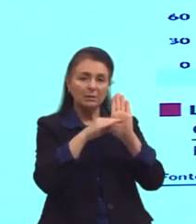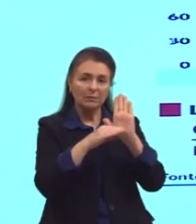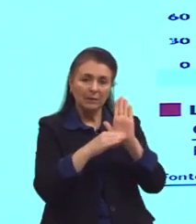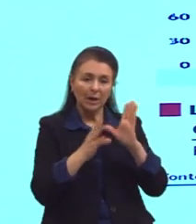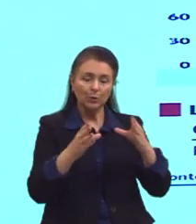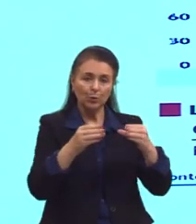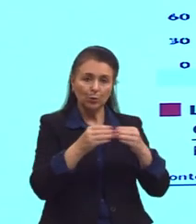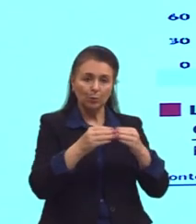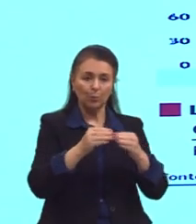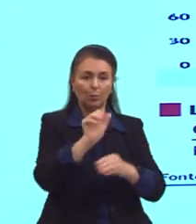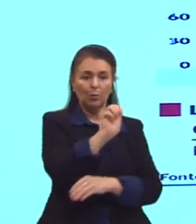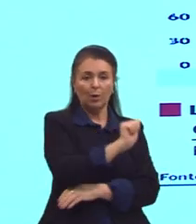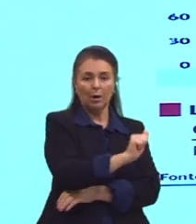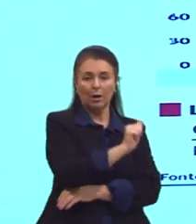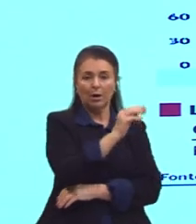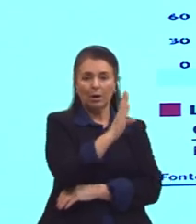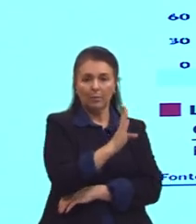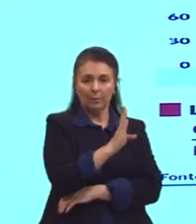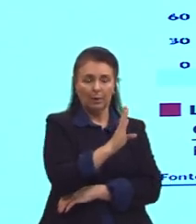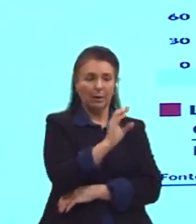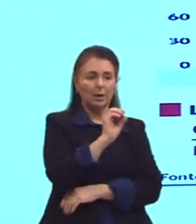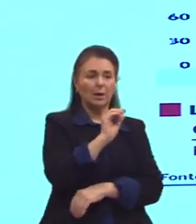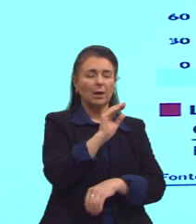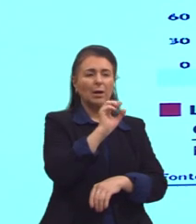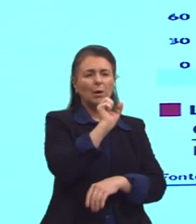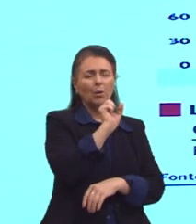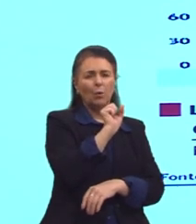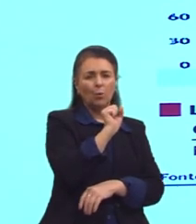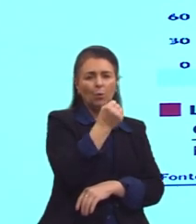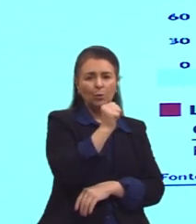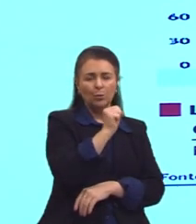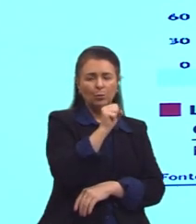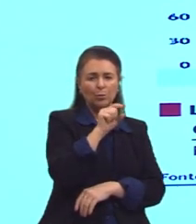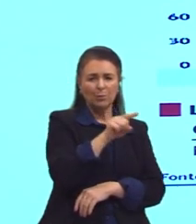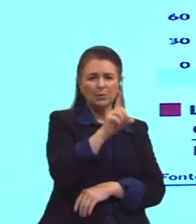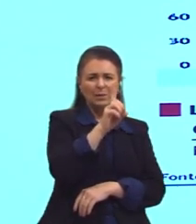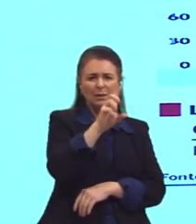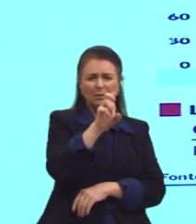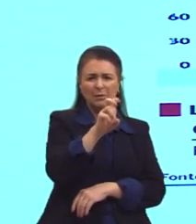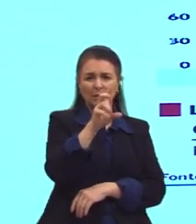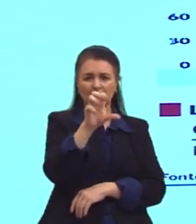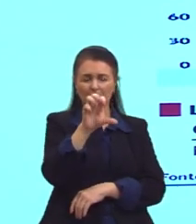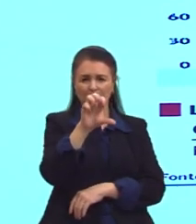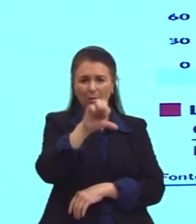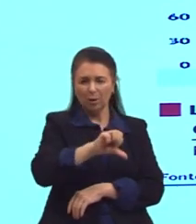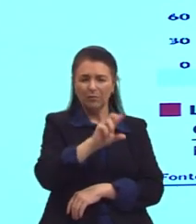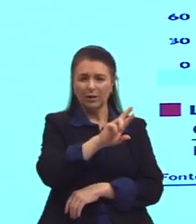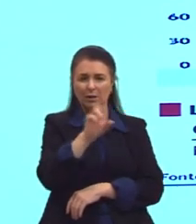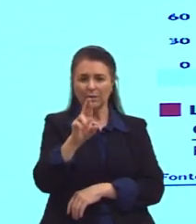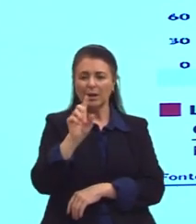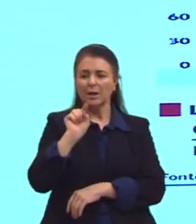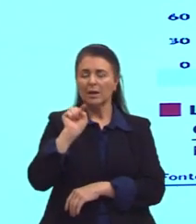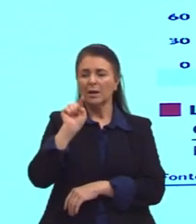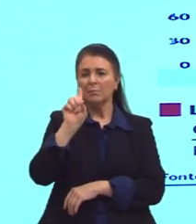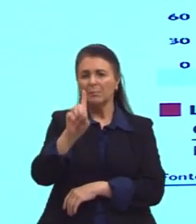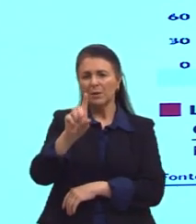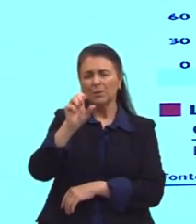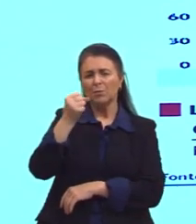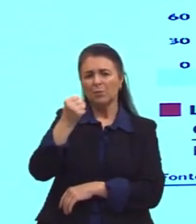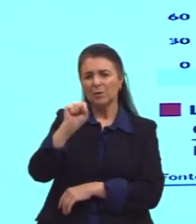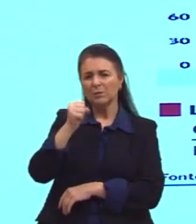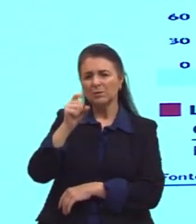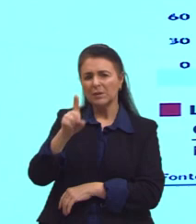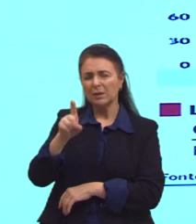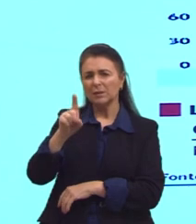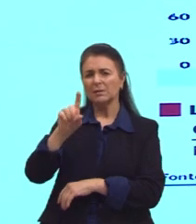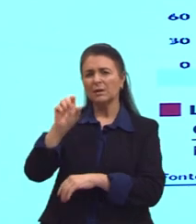Classe A e B, mais de R$.159. Classe C, entre R$.892 a R 8